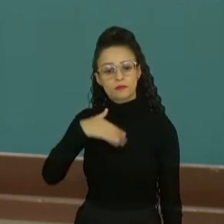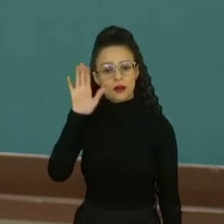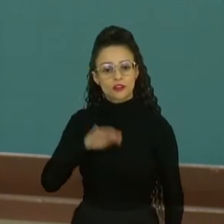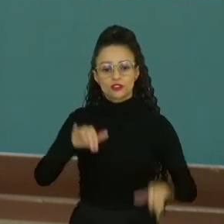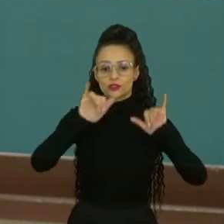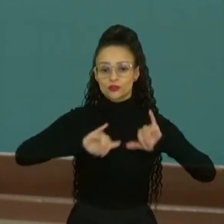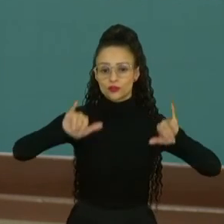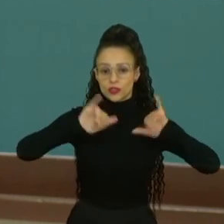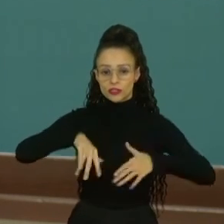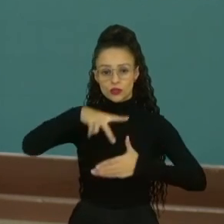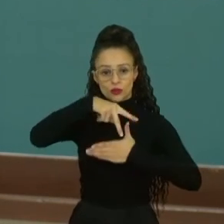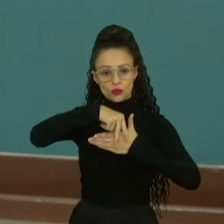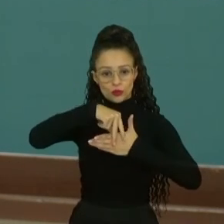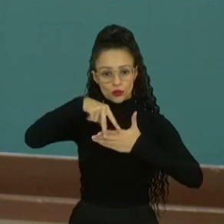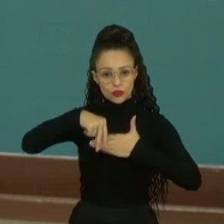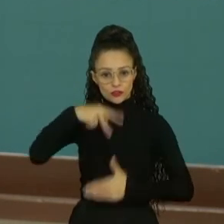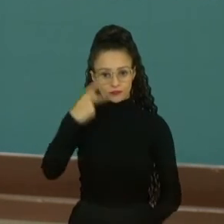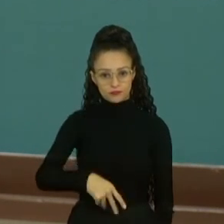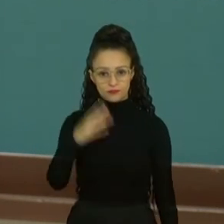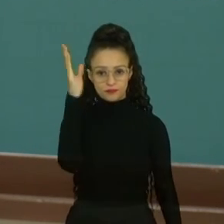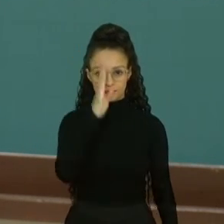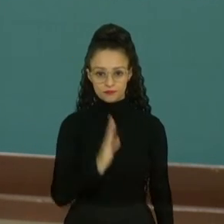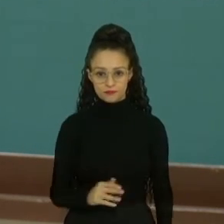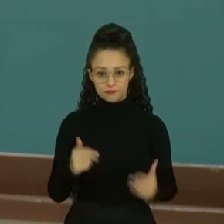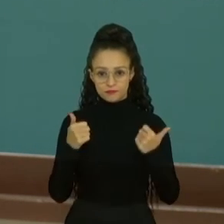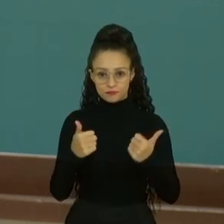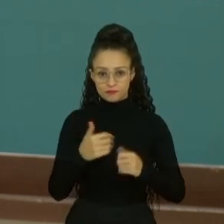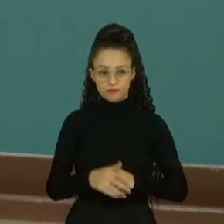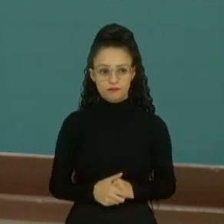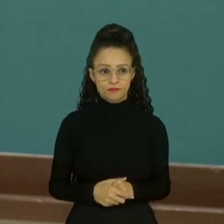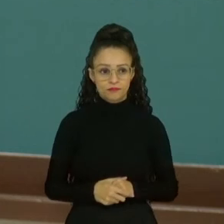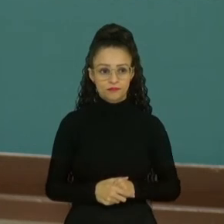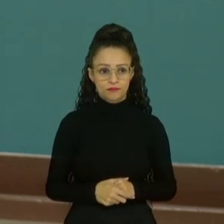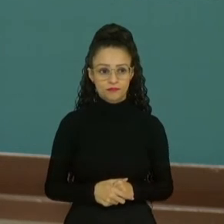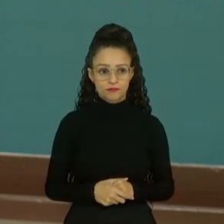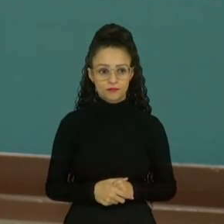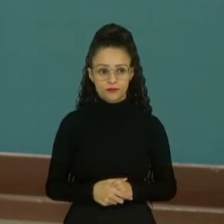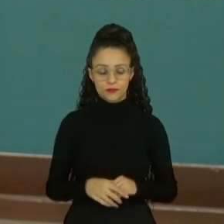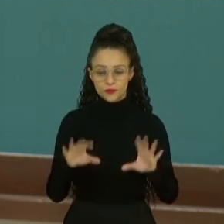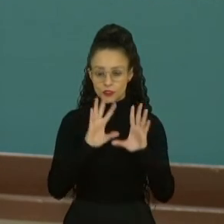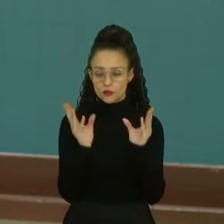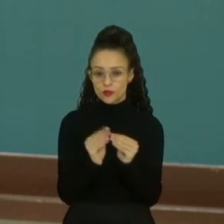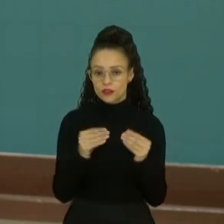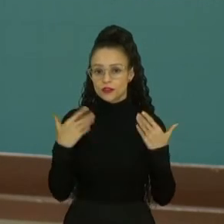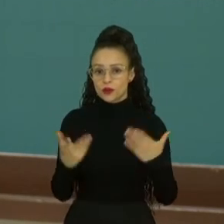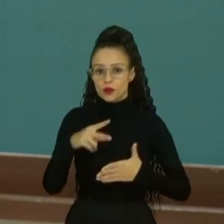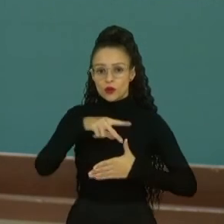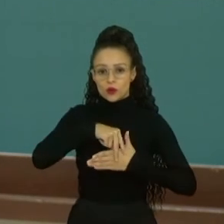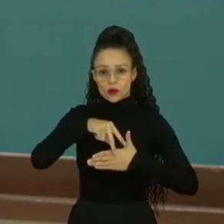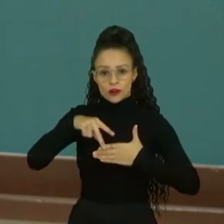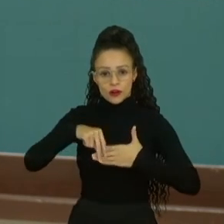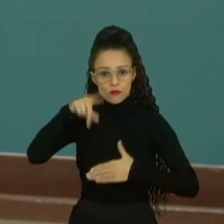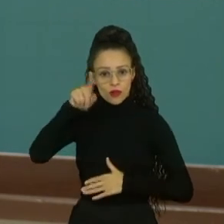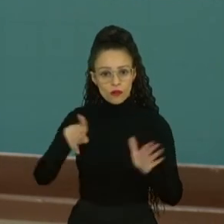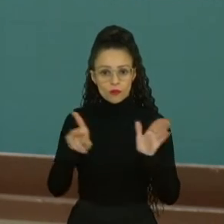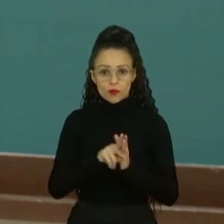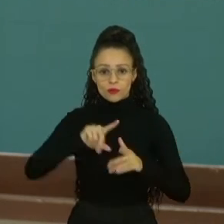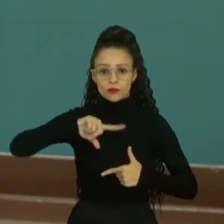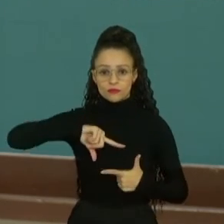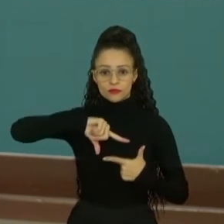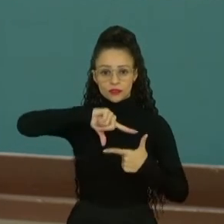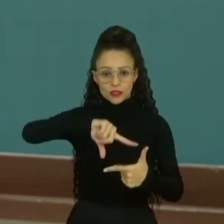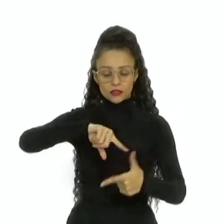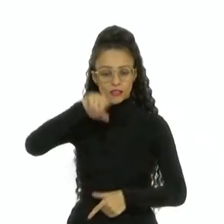essa divulgação dos cordéis nacionalmente. Beleza? E por fim, o cordel faz parte das tradições,